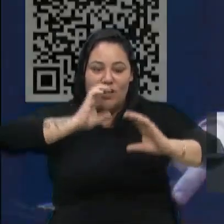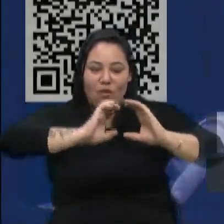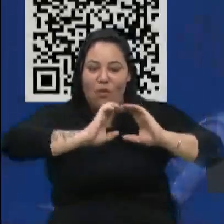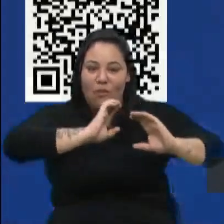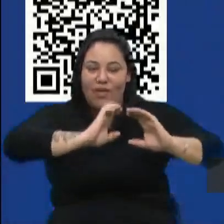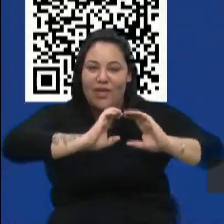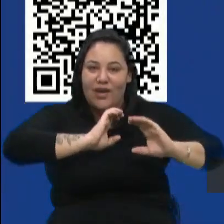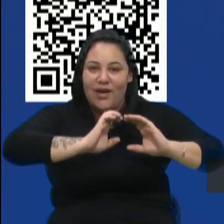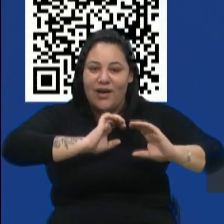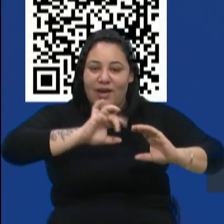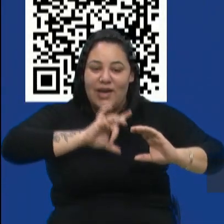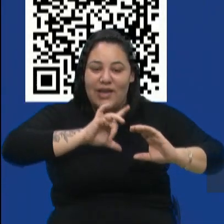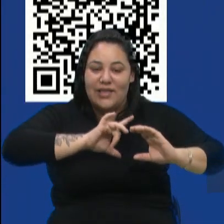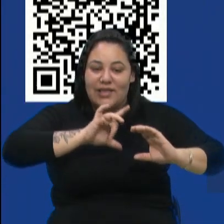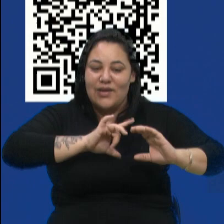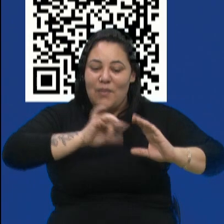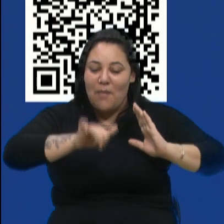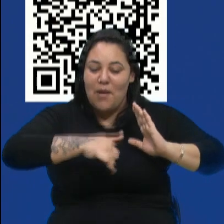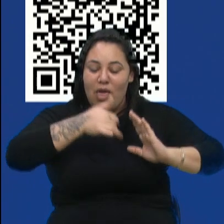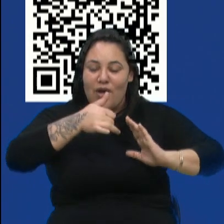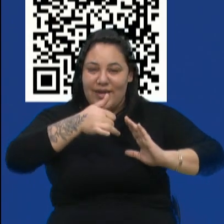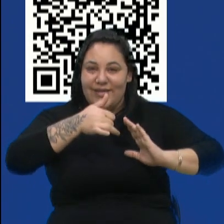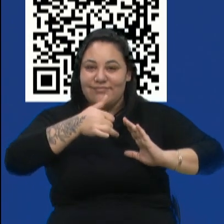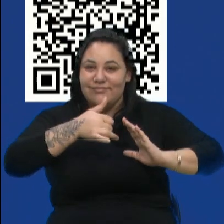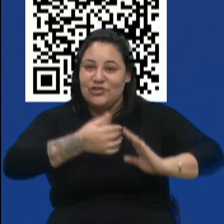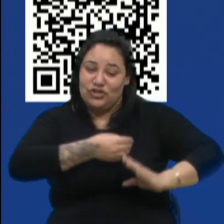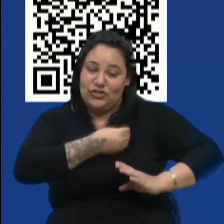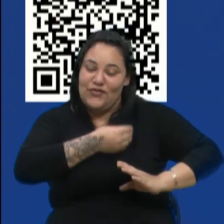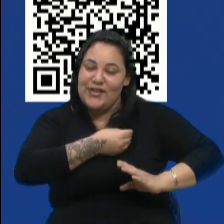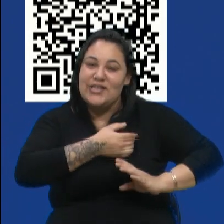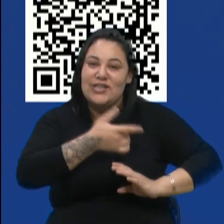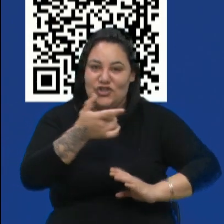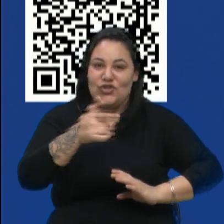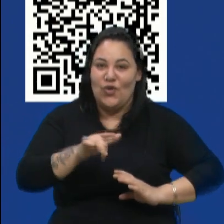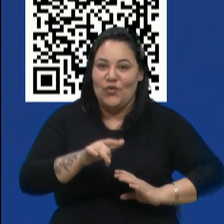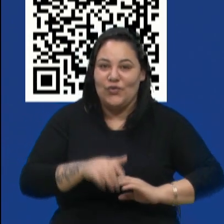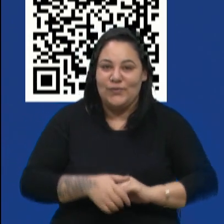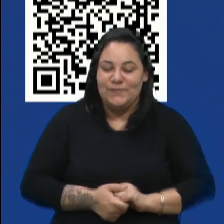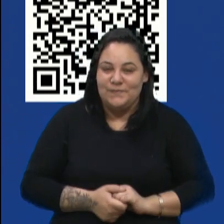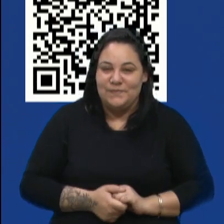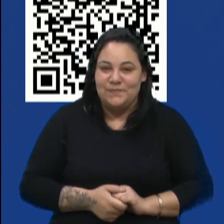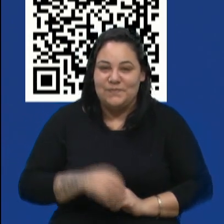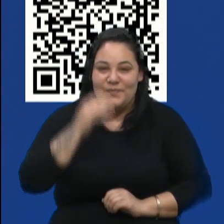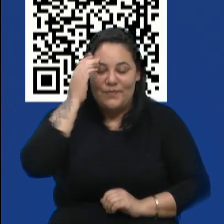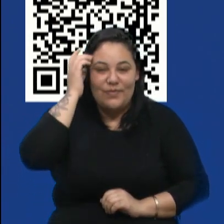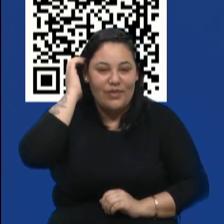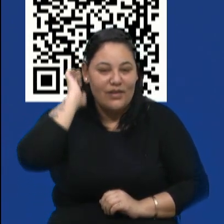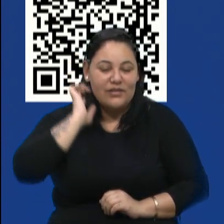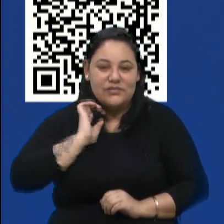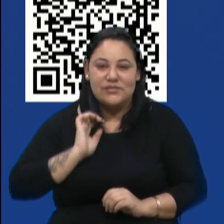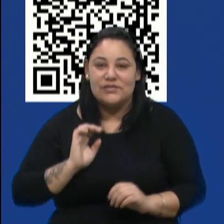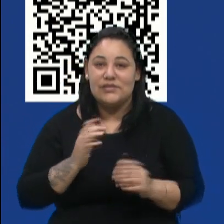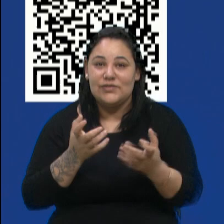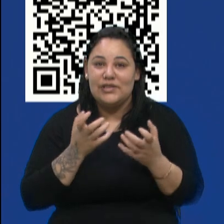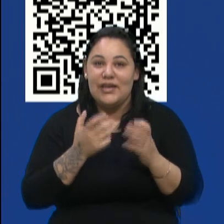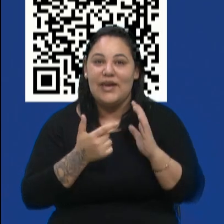trazer de novo nessa dignidade de ter o seu membro novamente. Então, eu pediria para